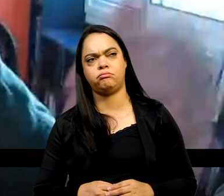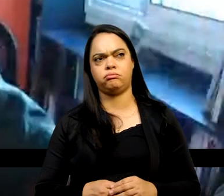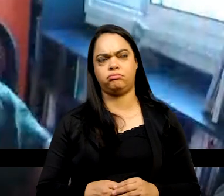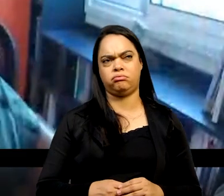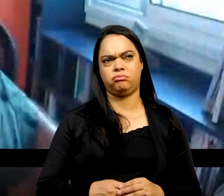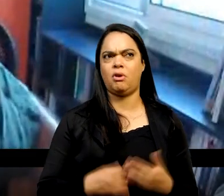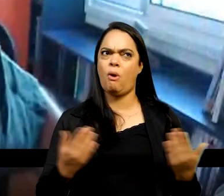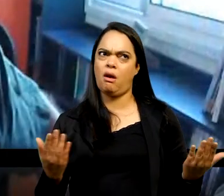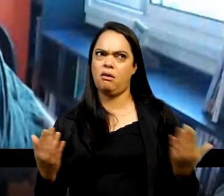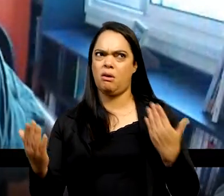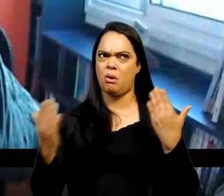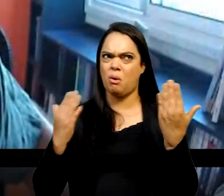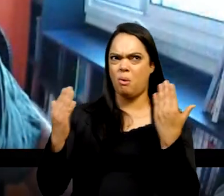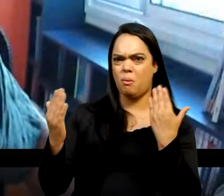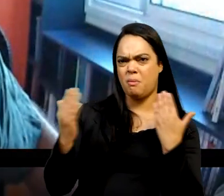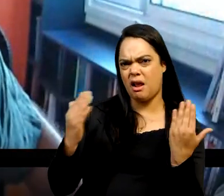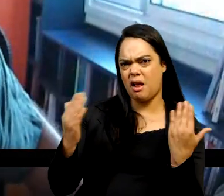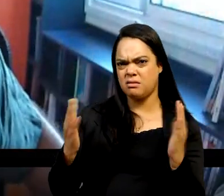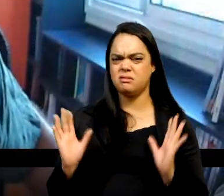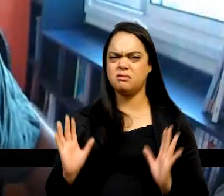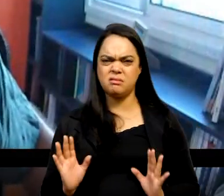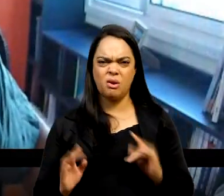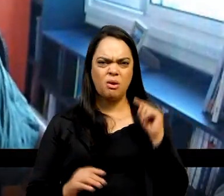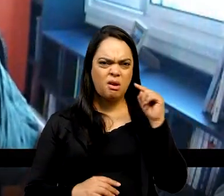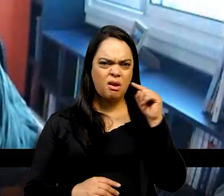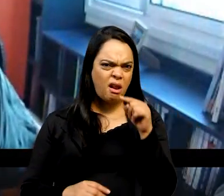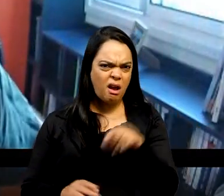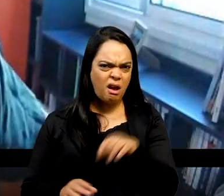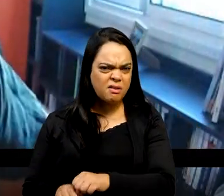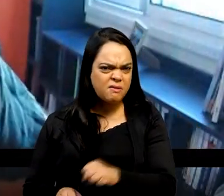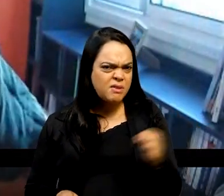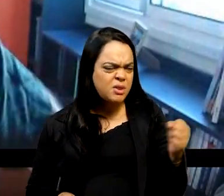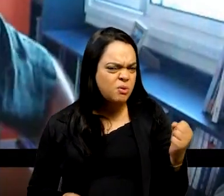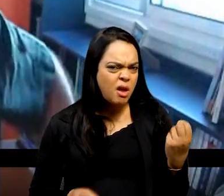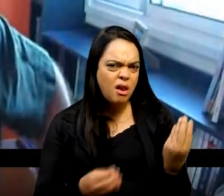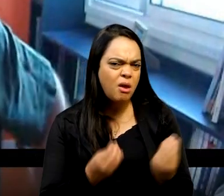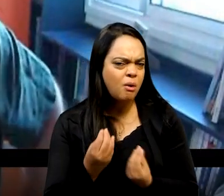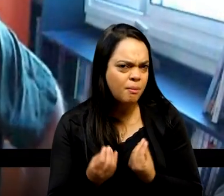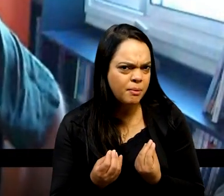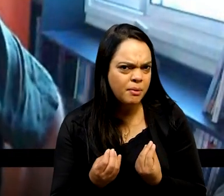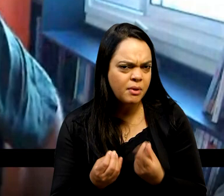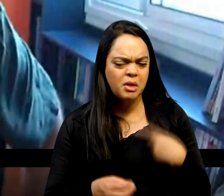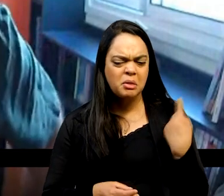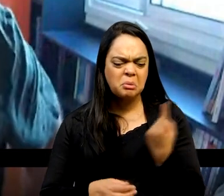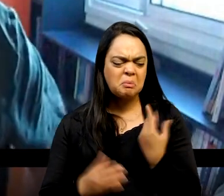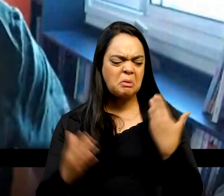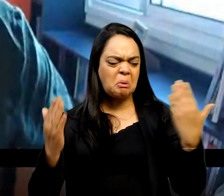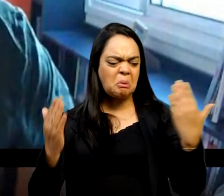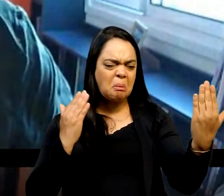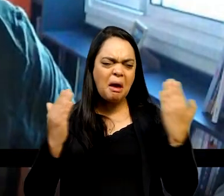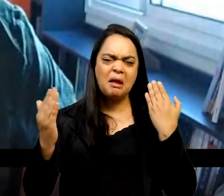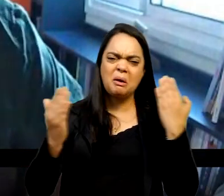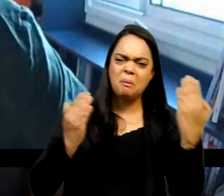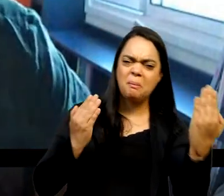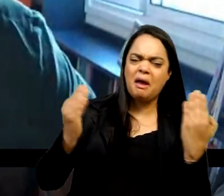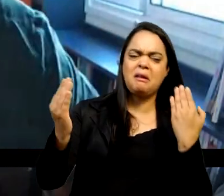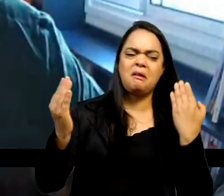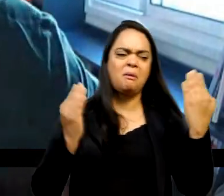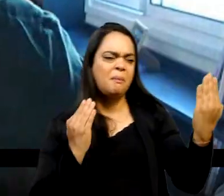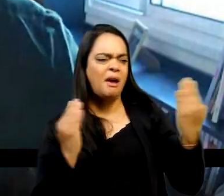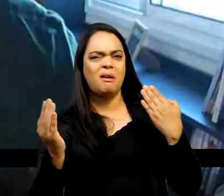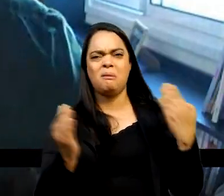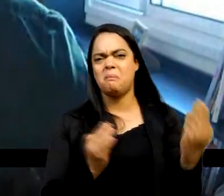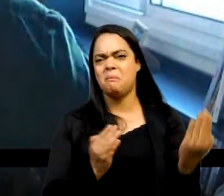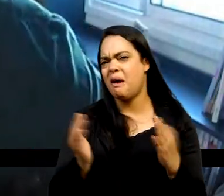relação à independência do Haiti. E o que adianta a gente ficar sempre comparando um processo com o outro quando os processos